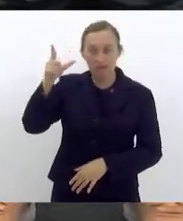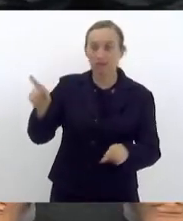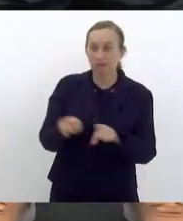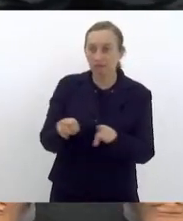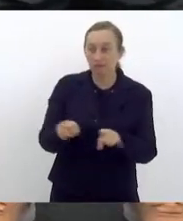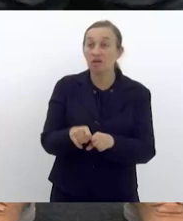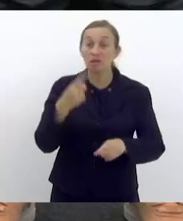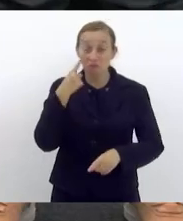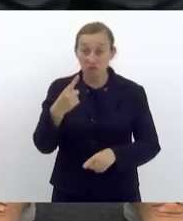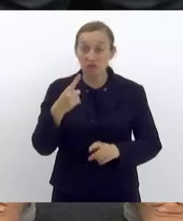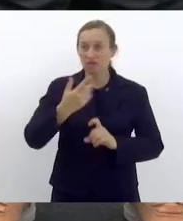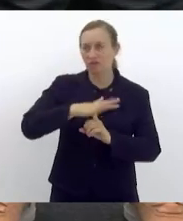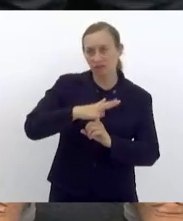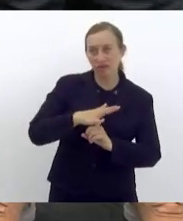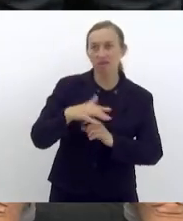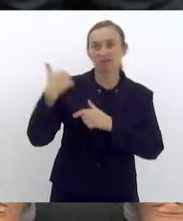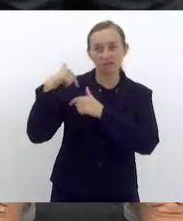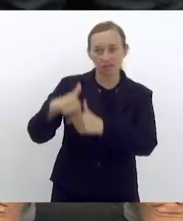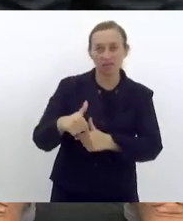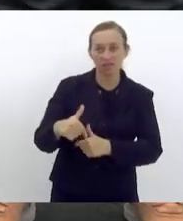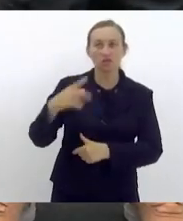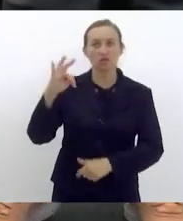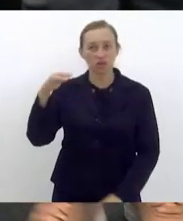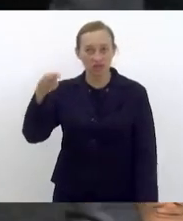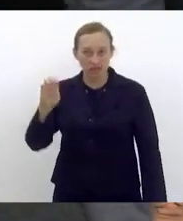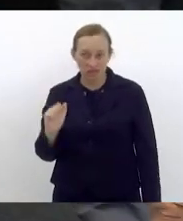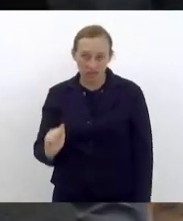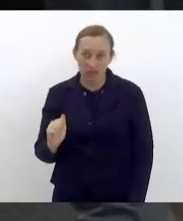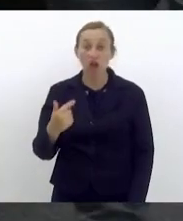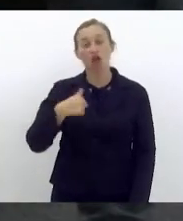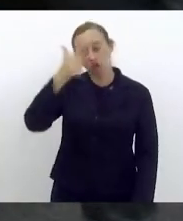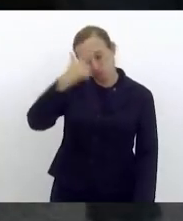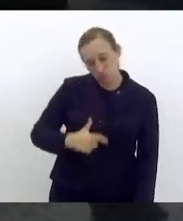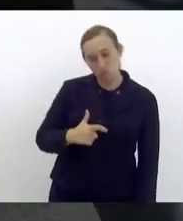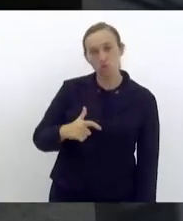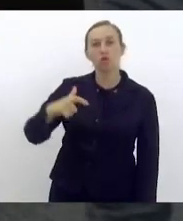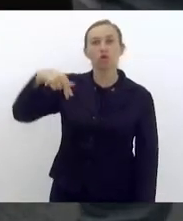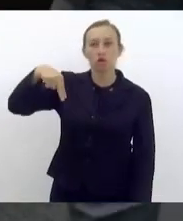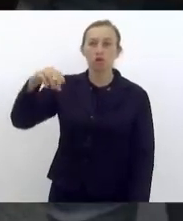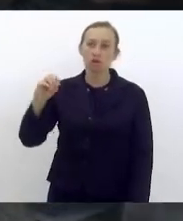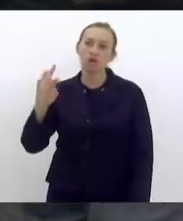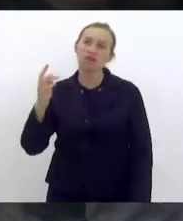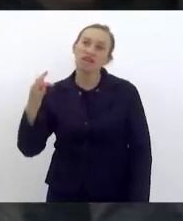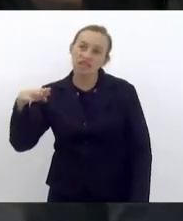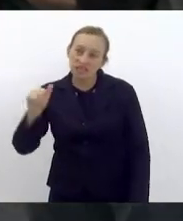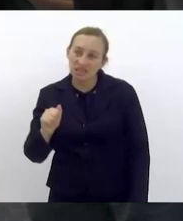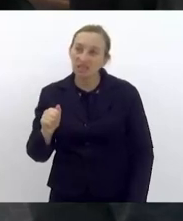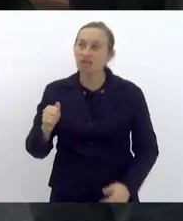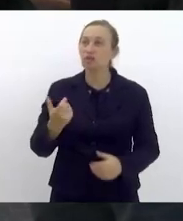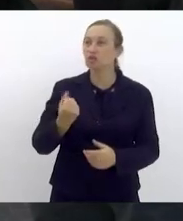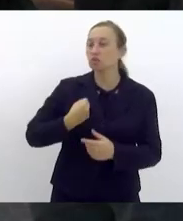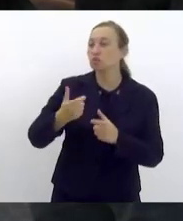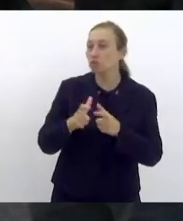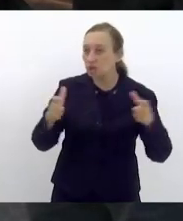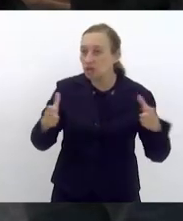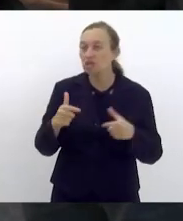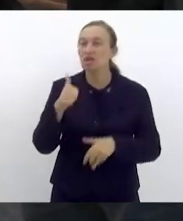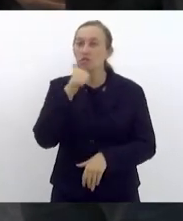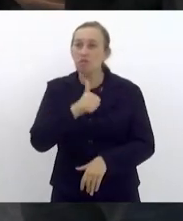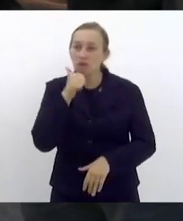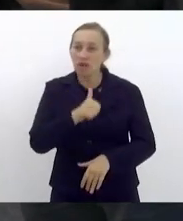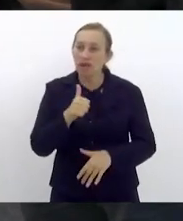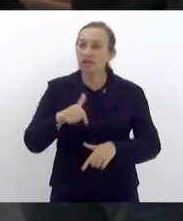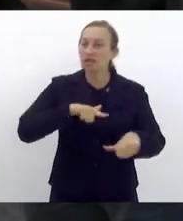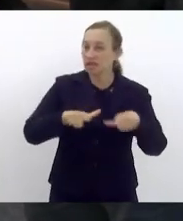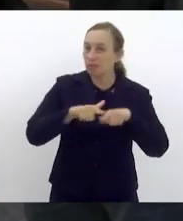vamos olhar para a feira de tradição nordestina. Eu sou nordestina e a gente sabe que ali a maioria são mulheres que vêm buscando o